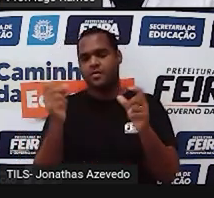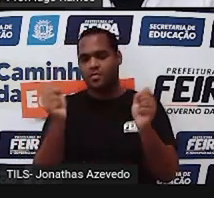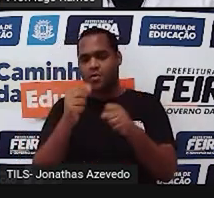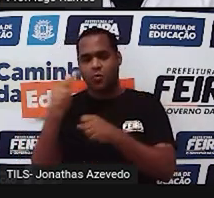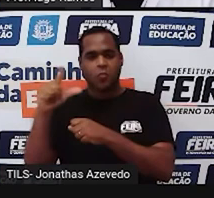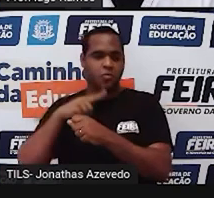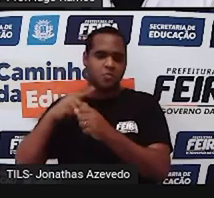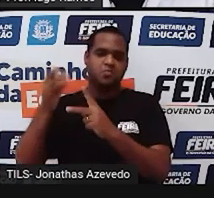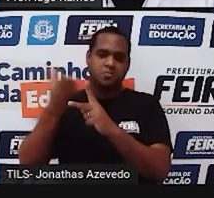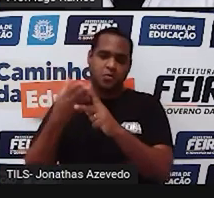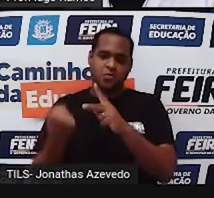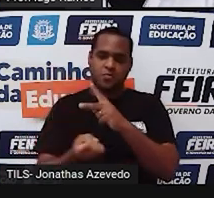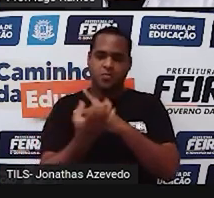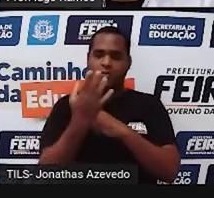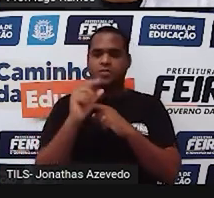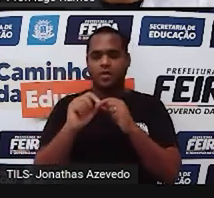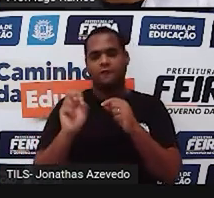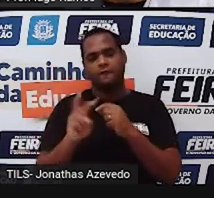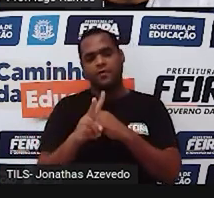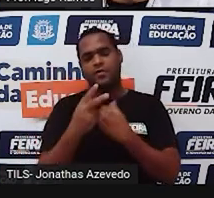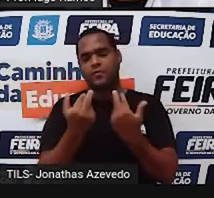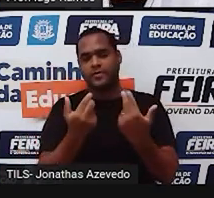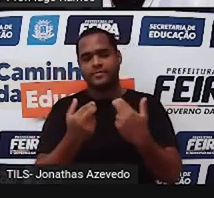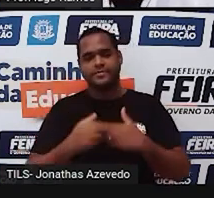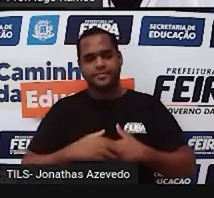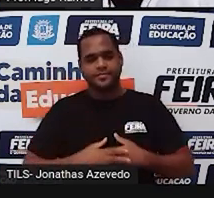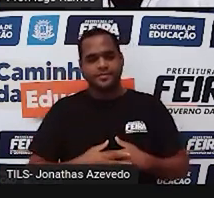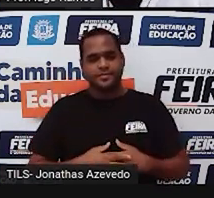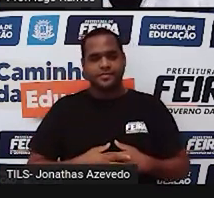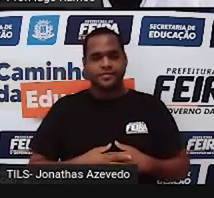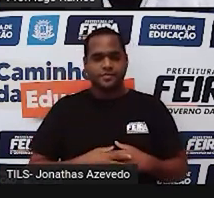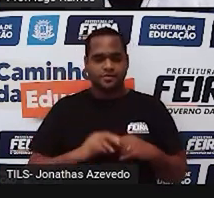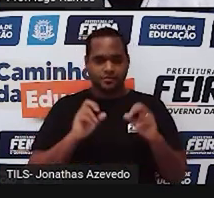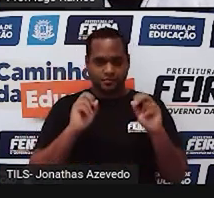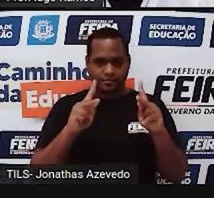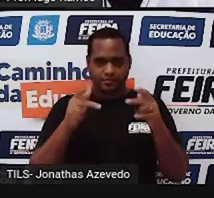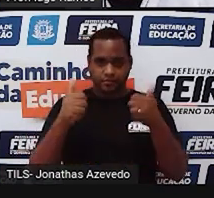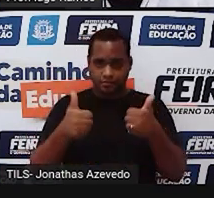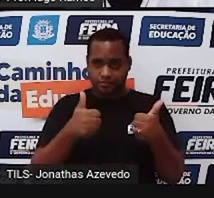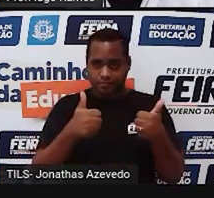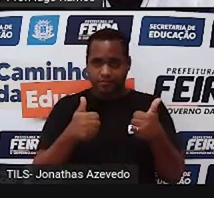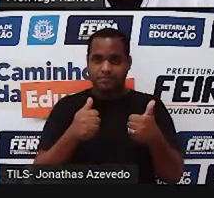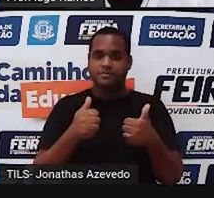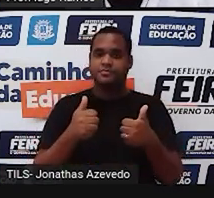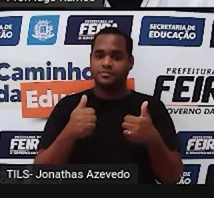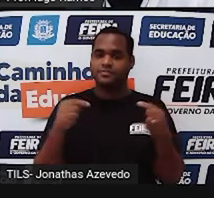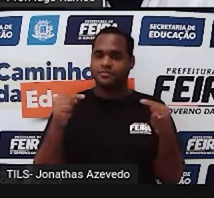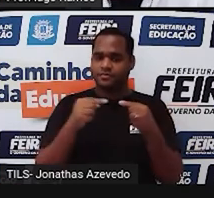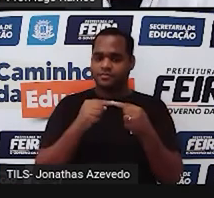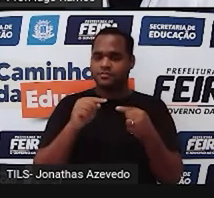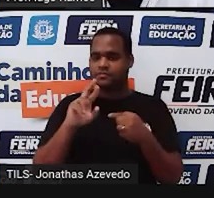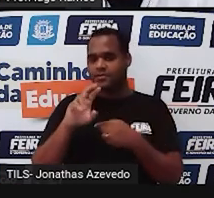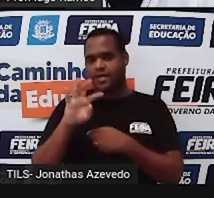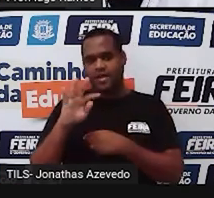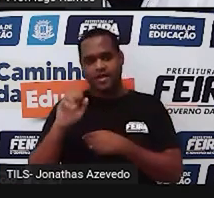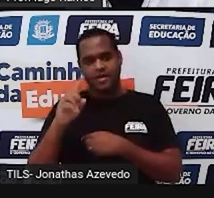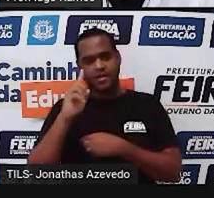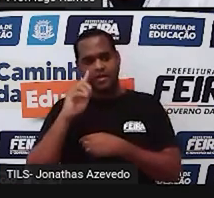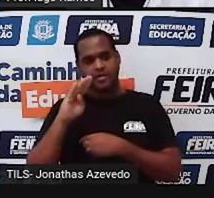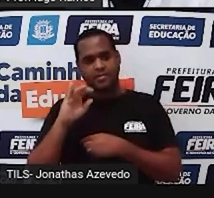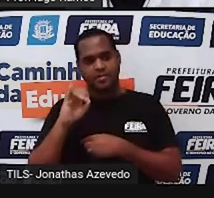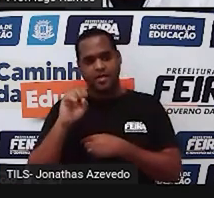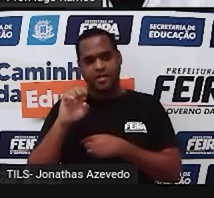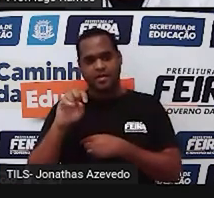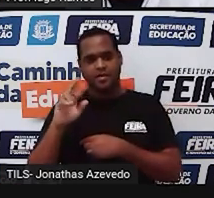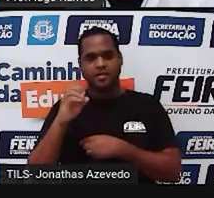outros ângulos com o mesmo valor tá bom então bacana olha só essa é a reta bissetriz vou até